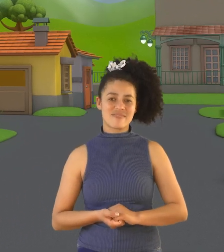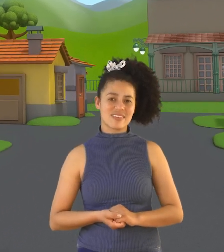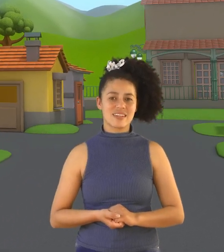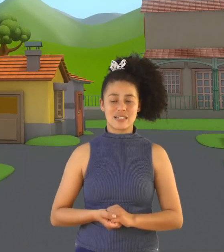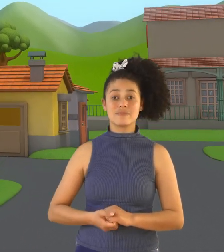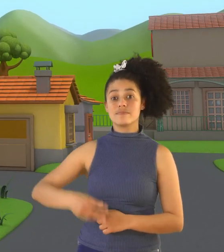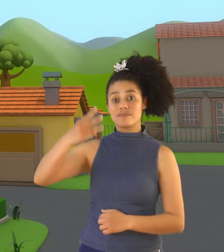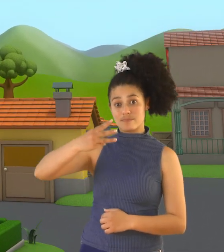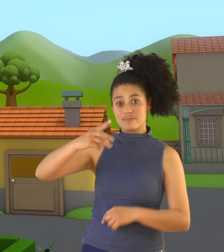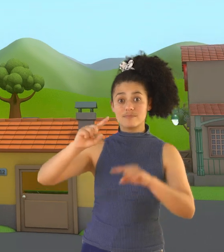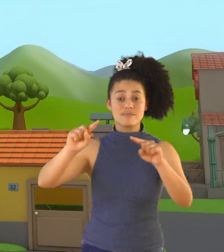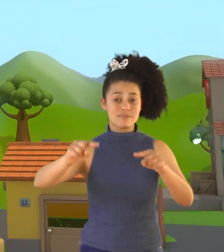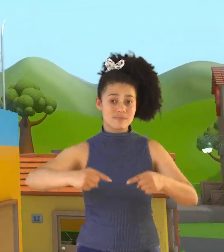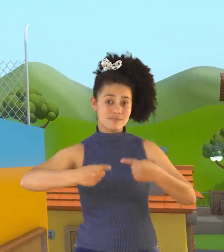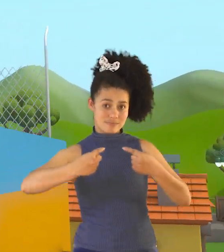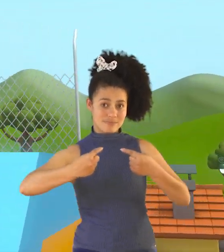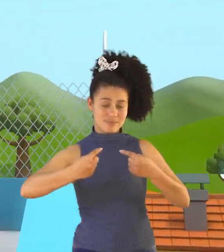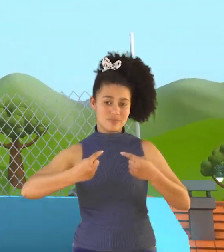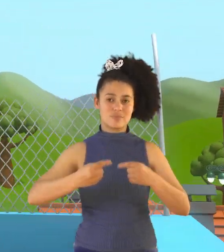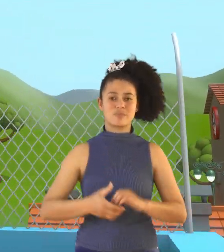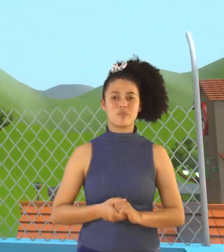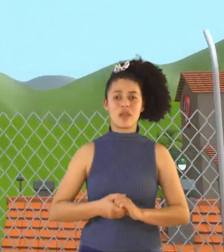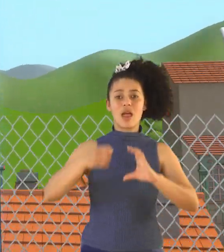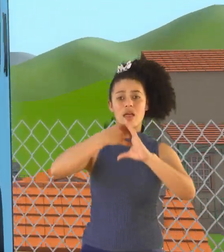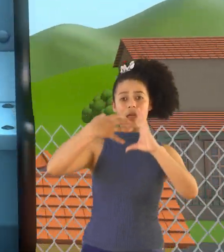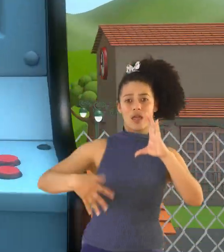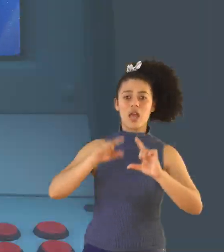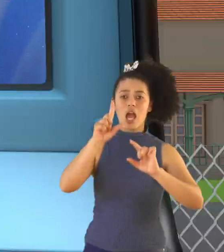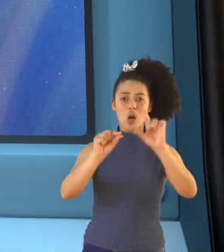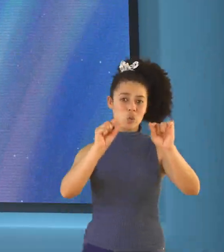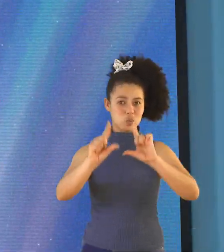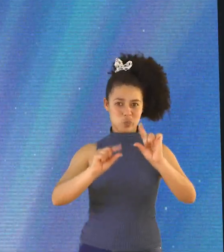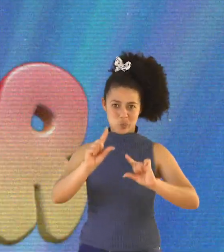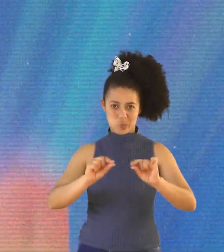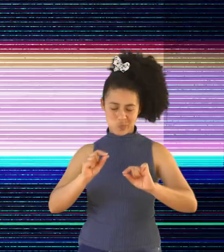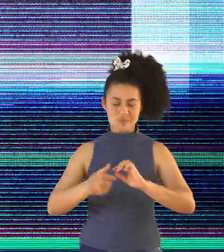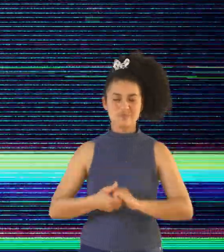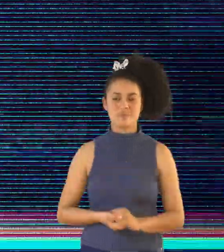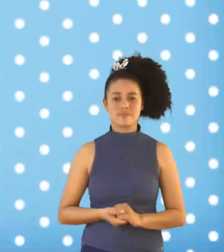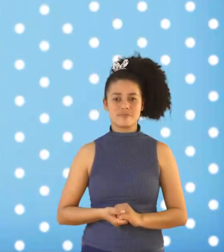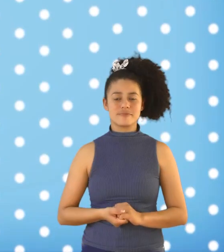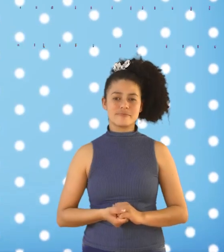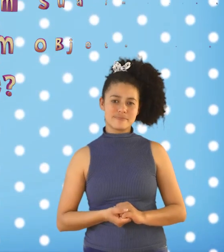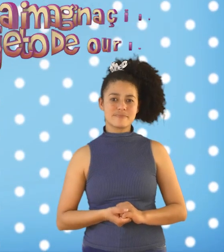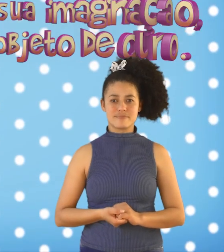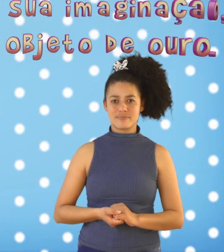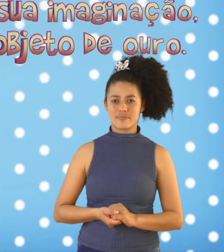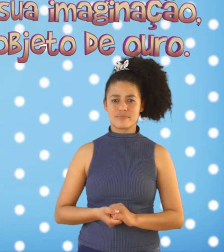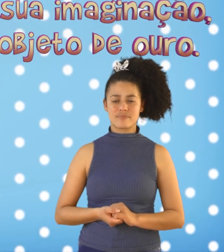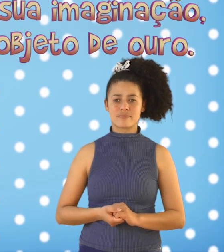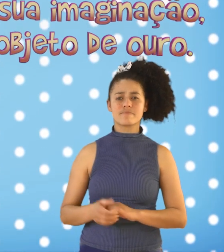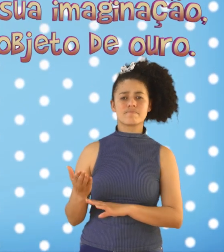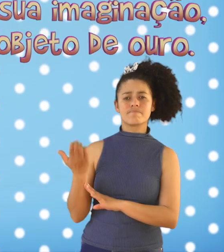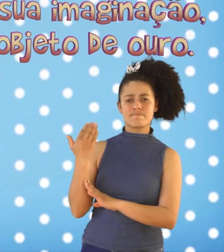Terceiro desafio Categoria Alternativas No episódio